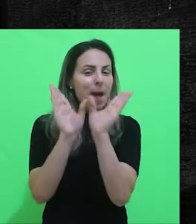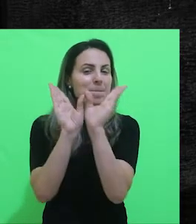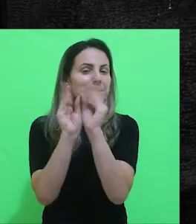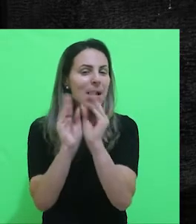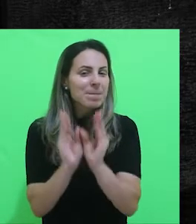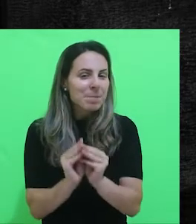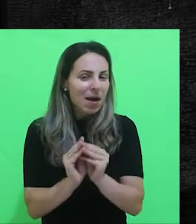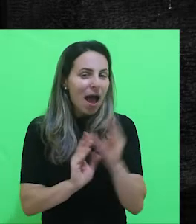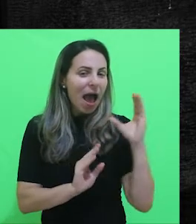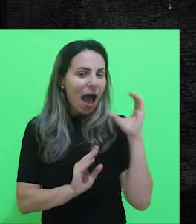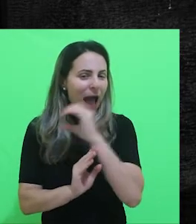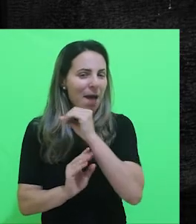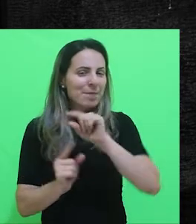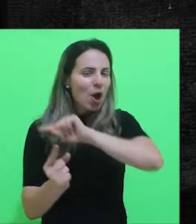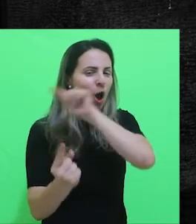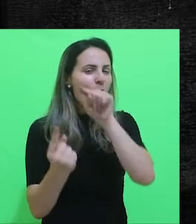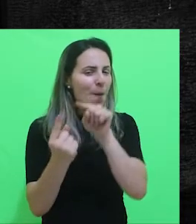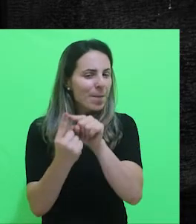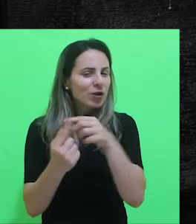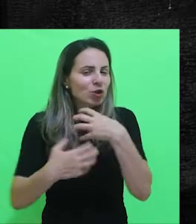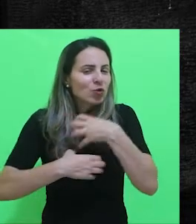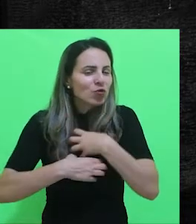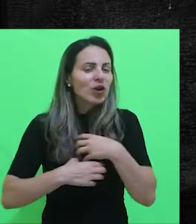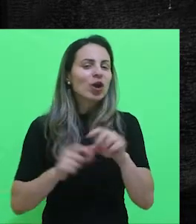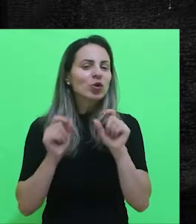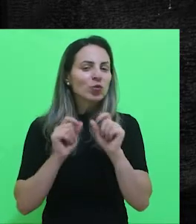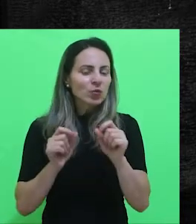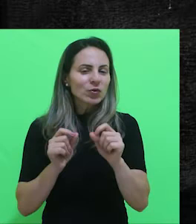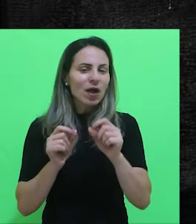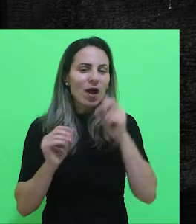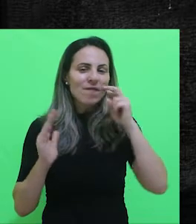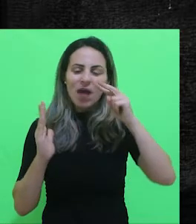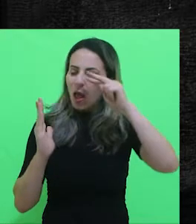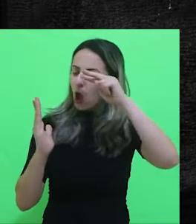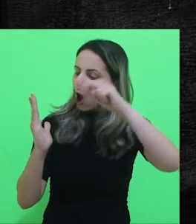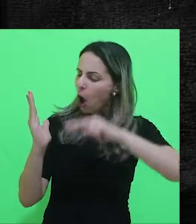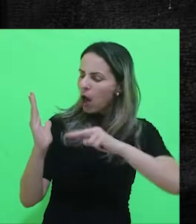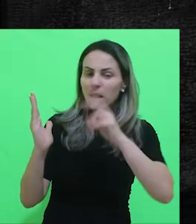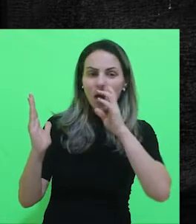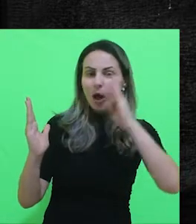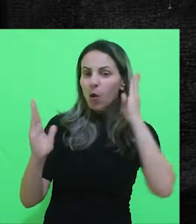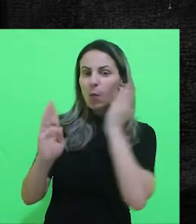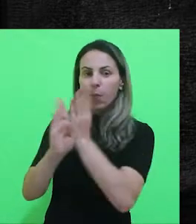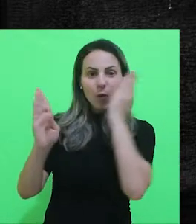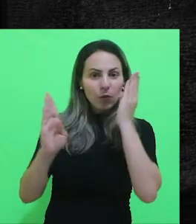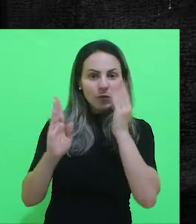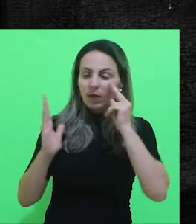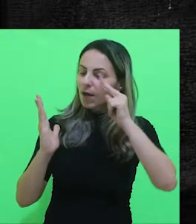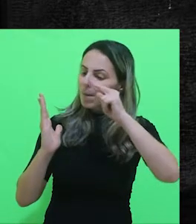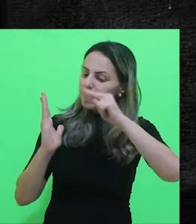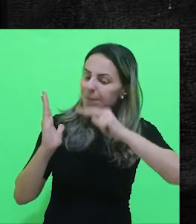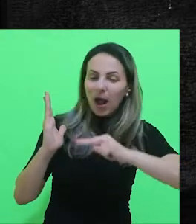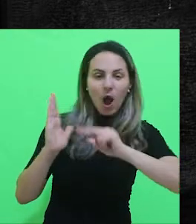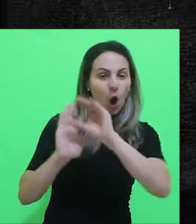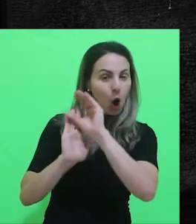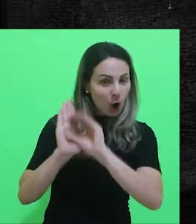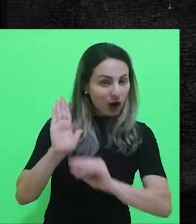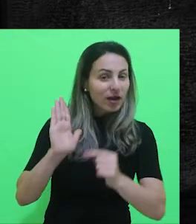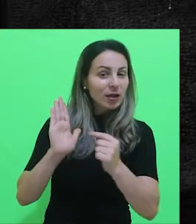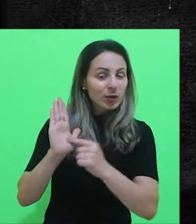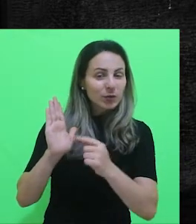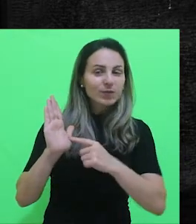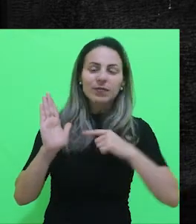rápido, objetivo, de forma que ele, em uma primeira olhada, em um primeiro momento com o seu currículo,